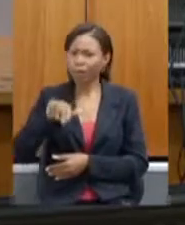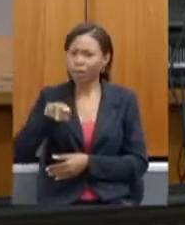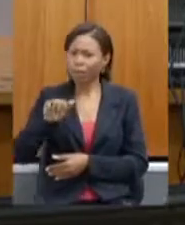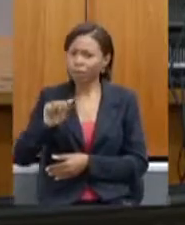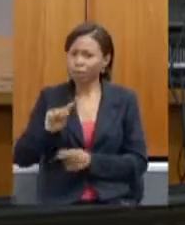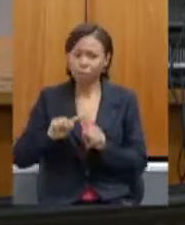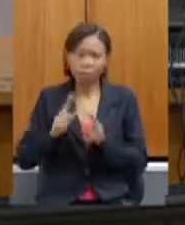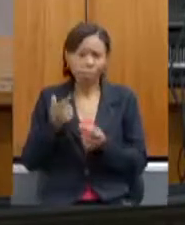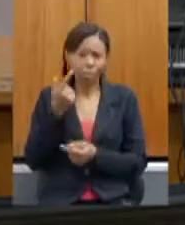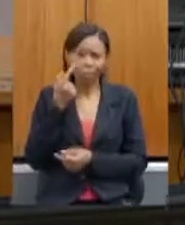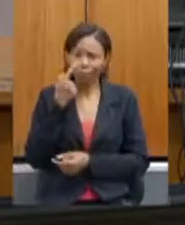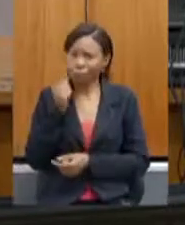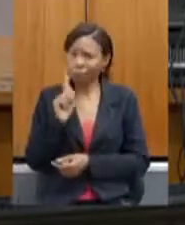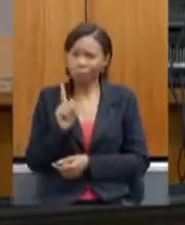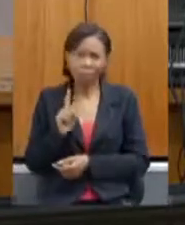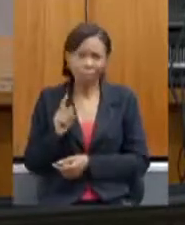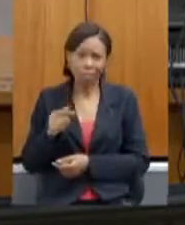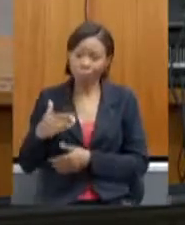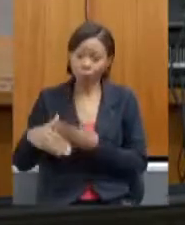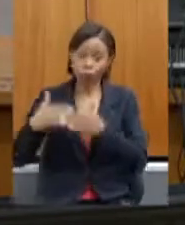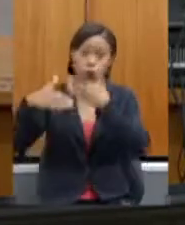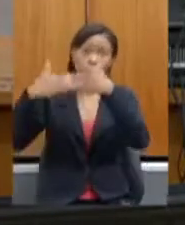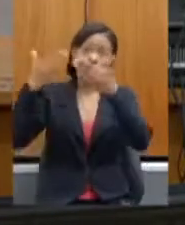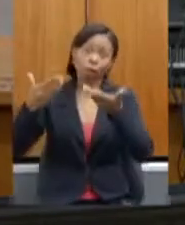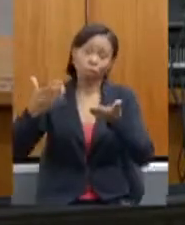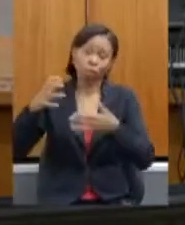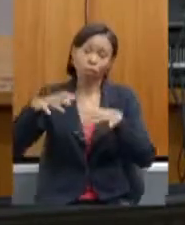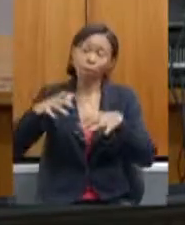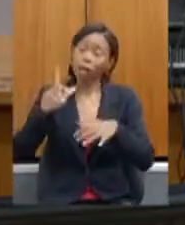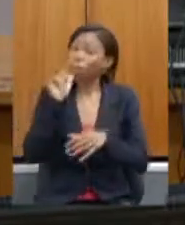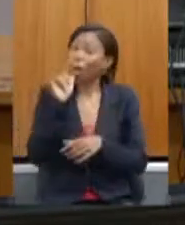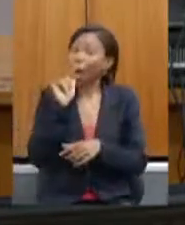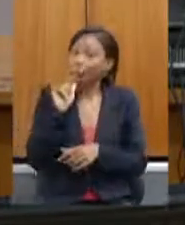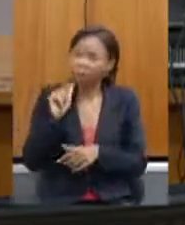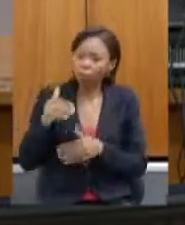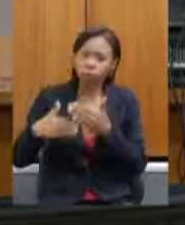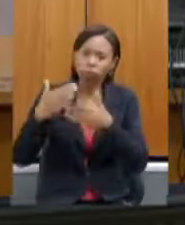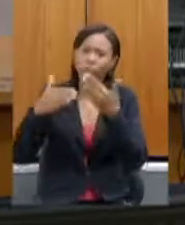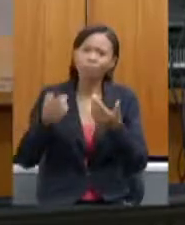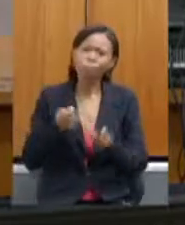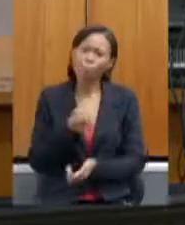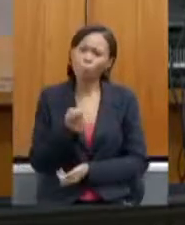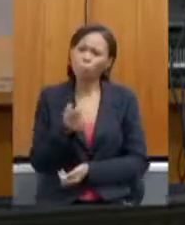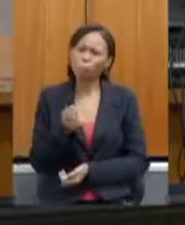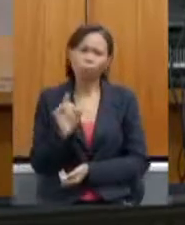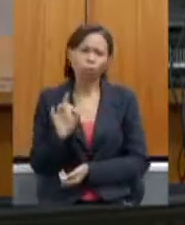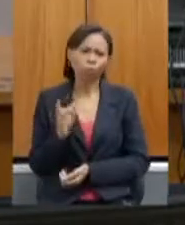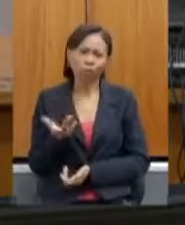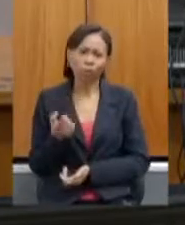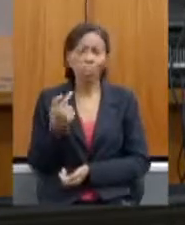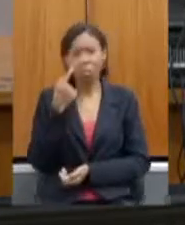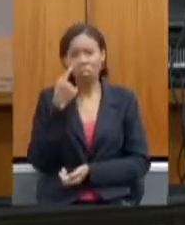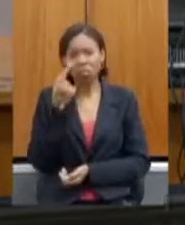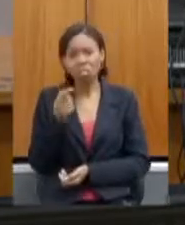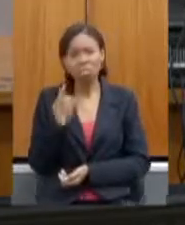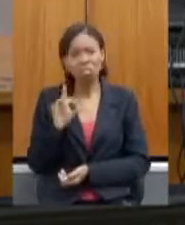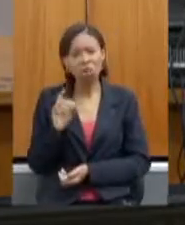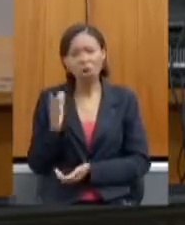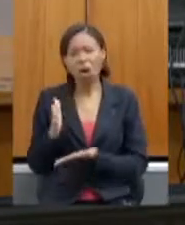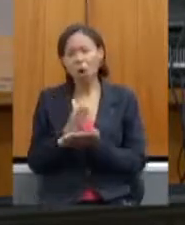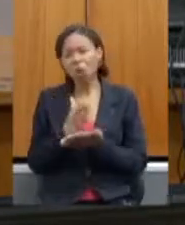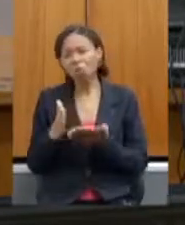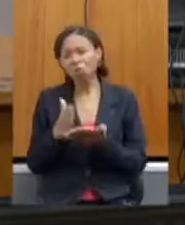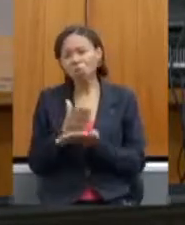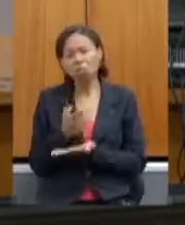poderia ter. Com tão pouco, com tão pouco. As únicas águas que eu tenho visto serem produzidas, e não é de